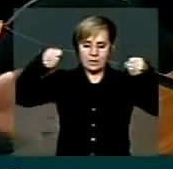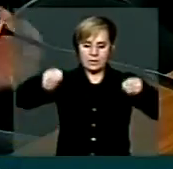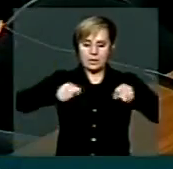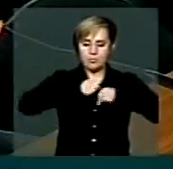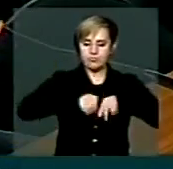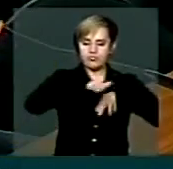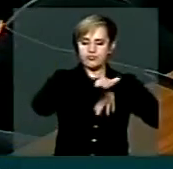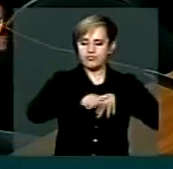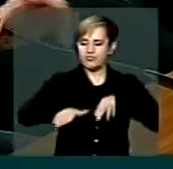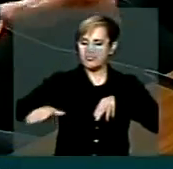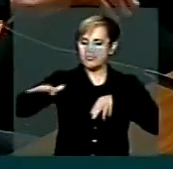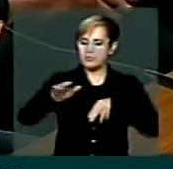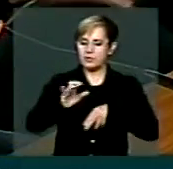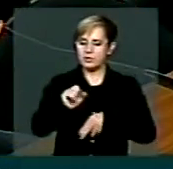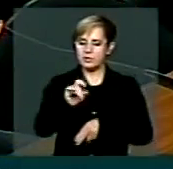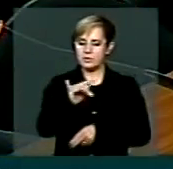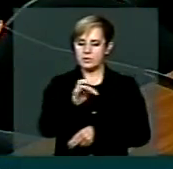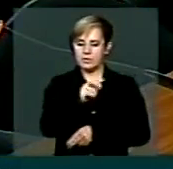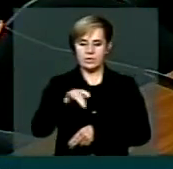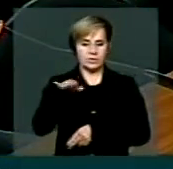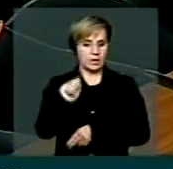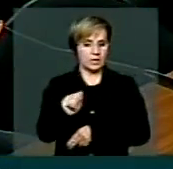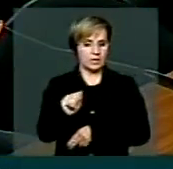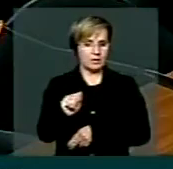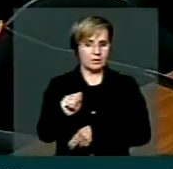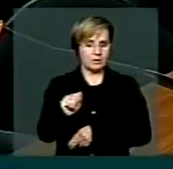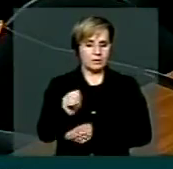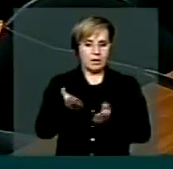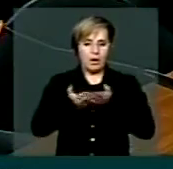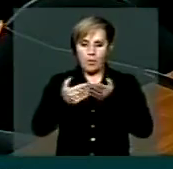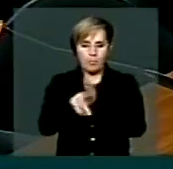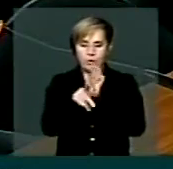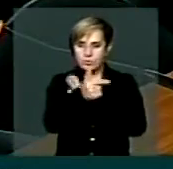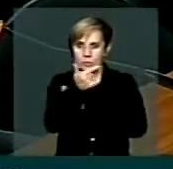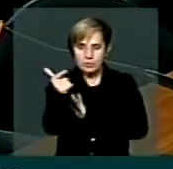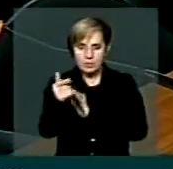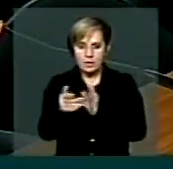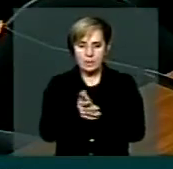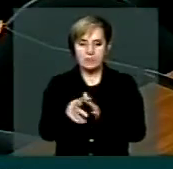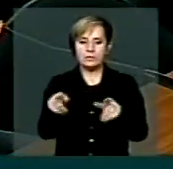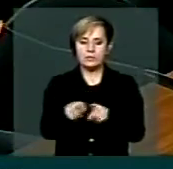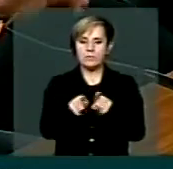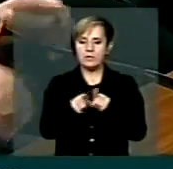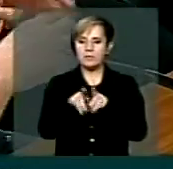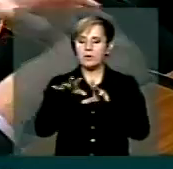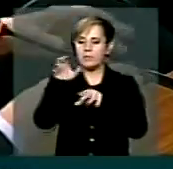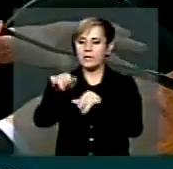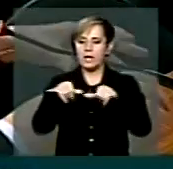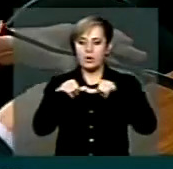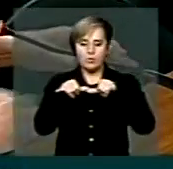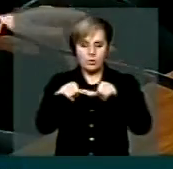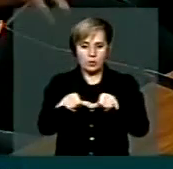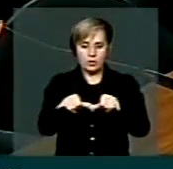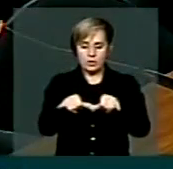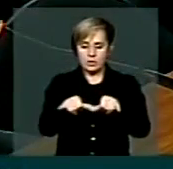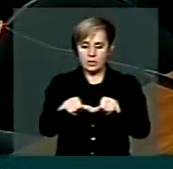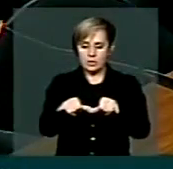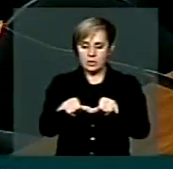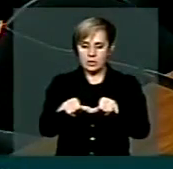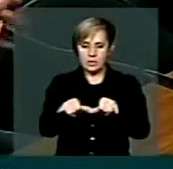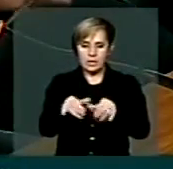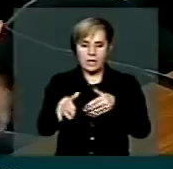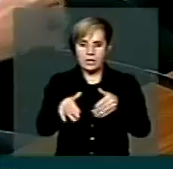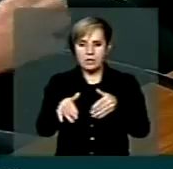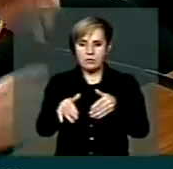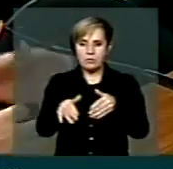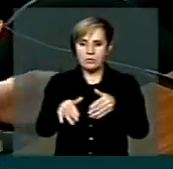carrinho estava, usou a expressão amontoada, claro que devia estar juntos lá, quase uns 100 metros, o pessoal ficou ali para ir lá buscar